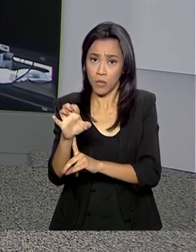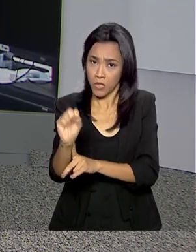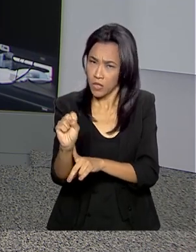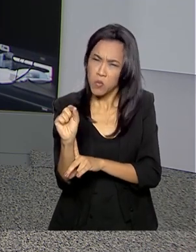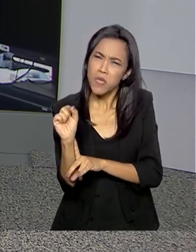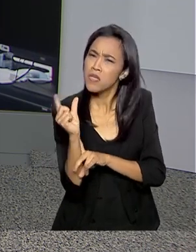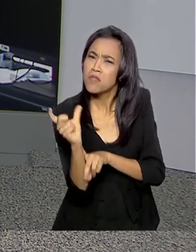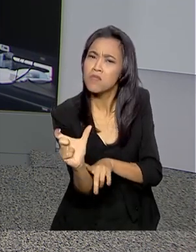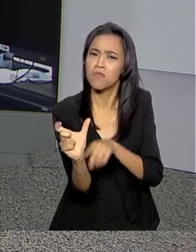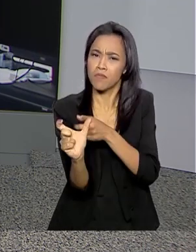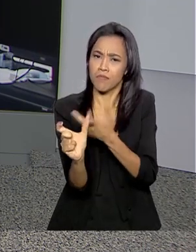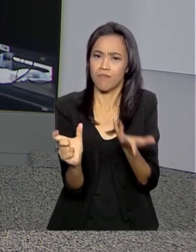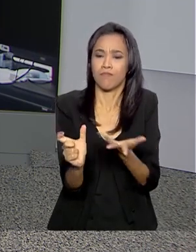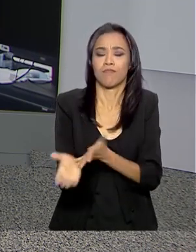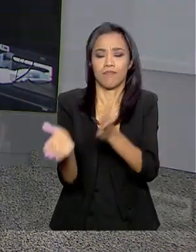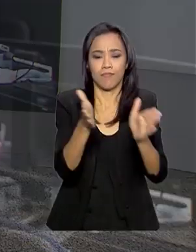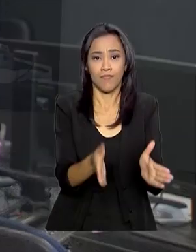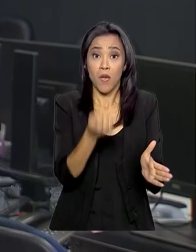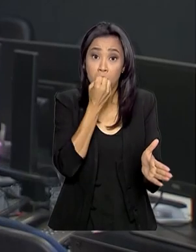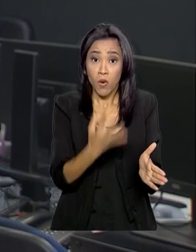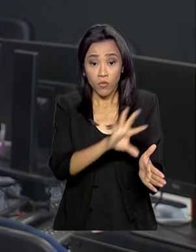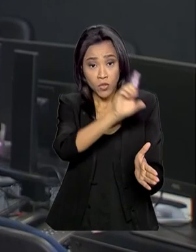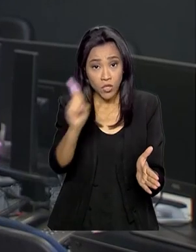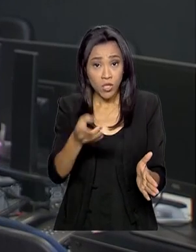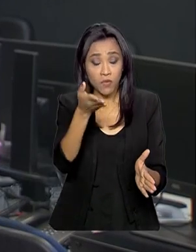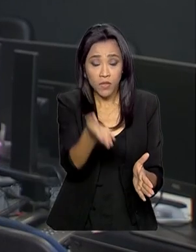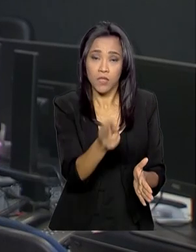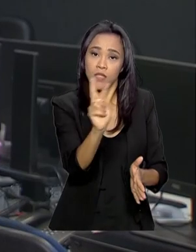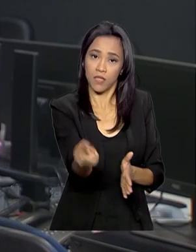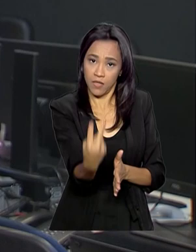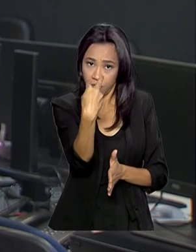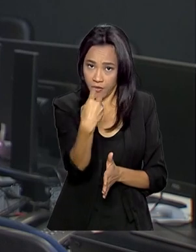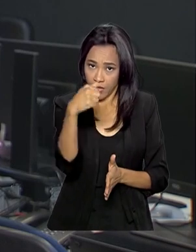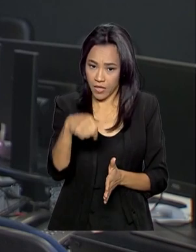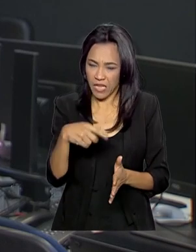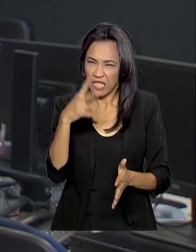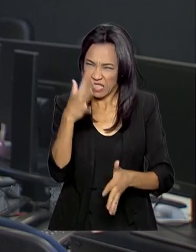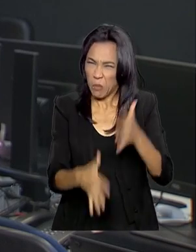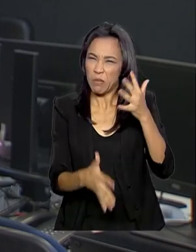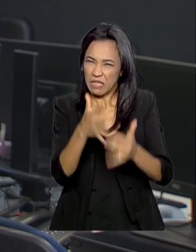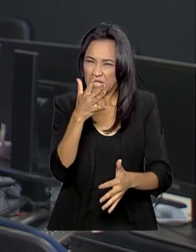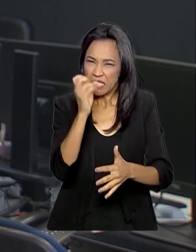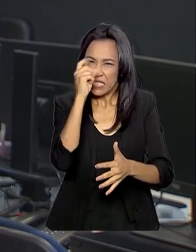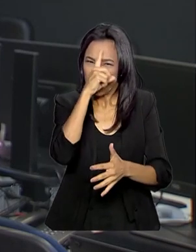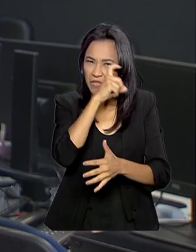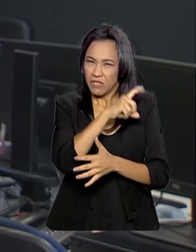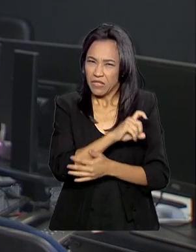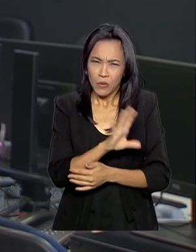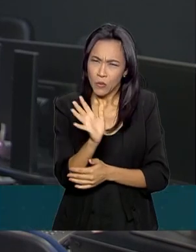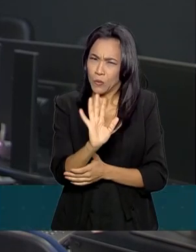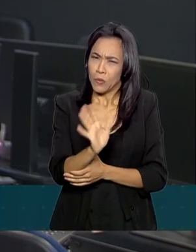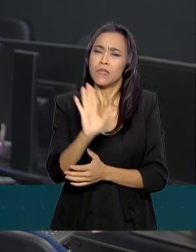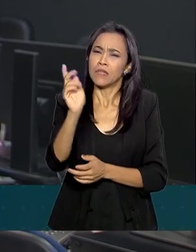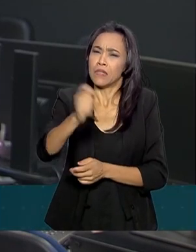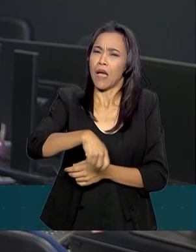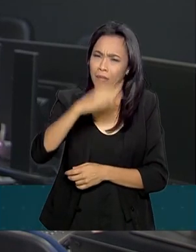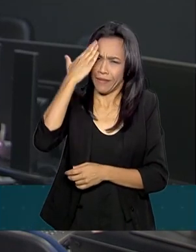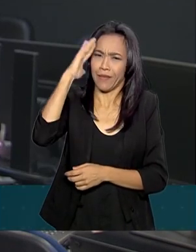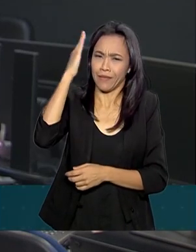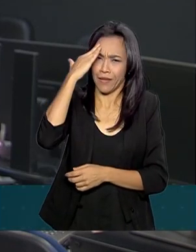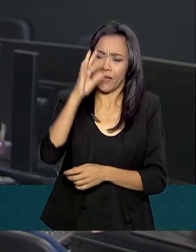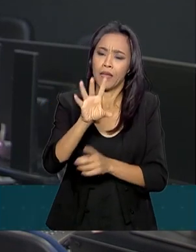Bom dia, Renata. Bom dia a você que acompanha o Brasil em dia. Nome complicado, né, Renata? Mas não é tão difícil de entender, não.